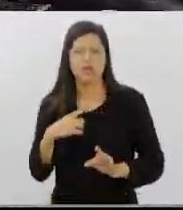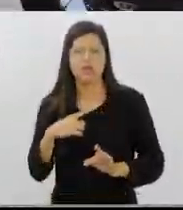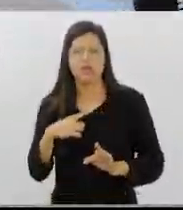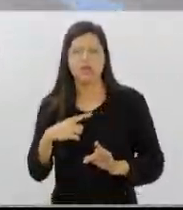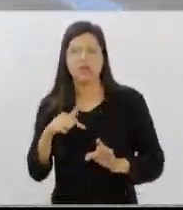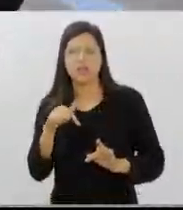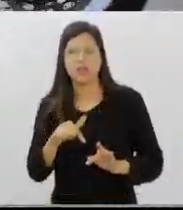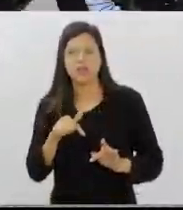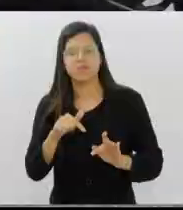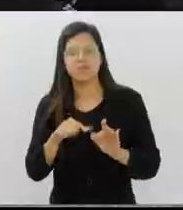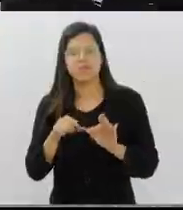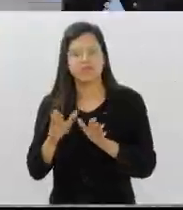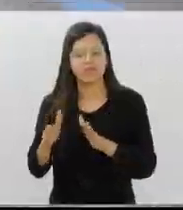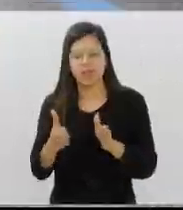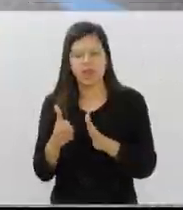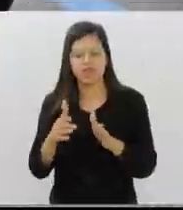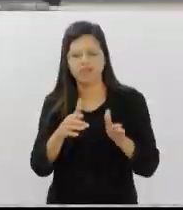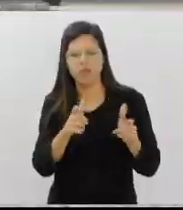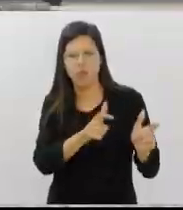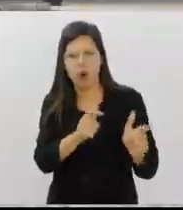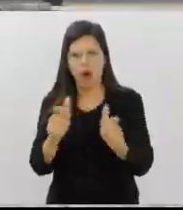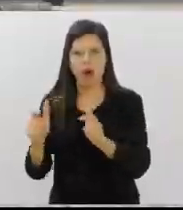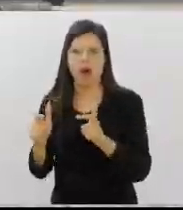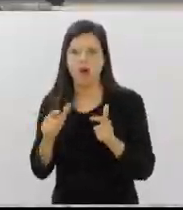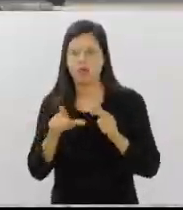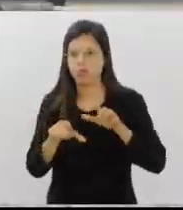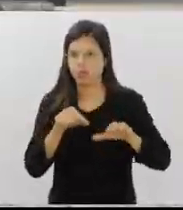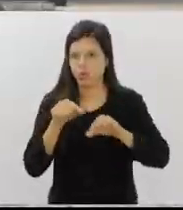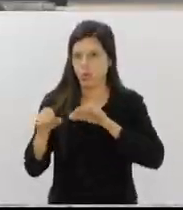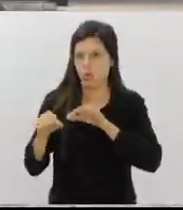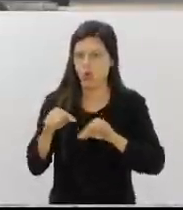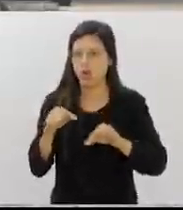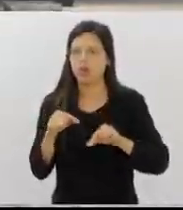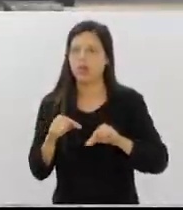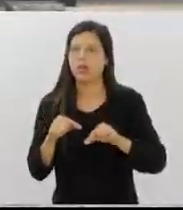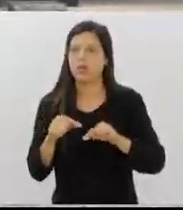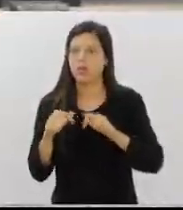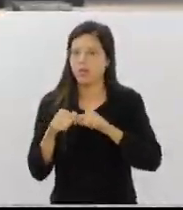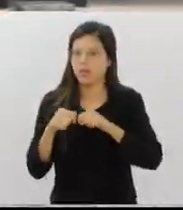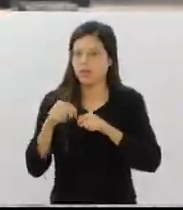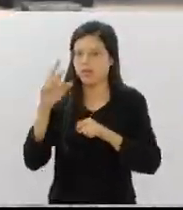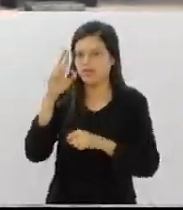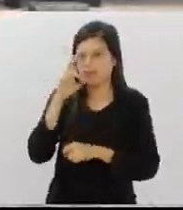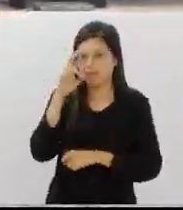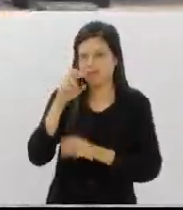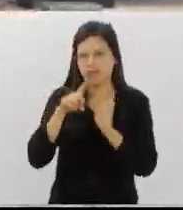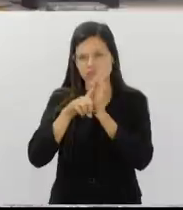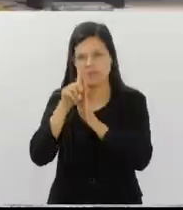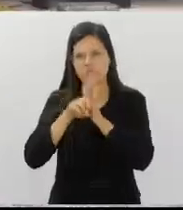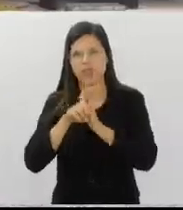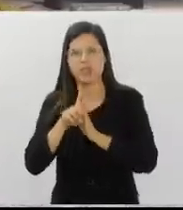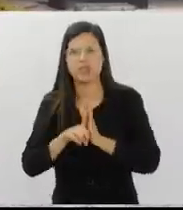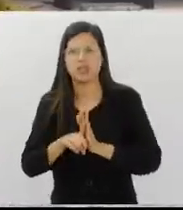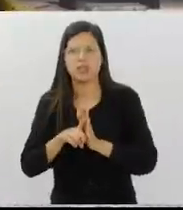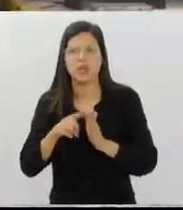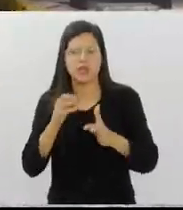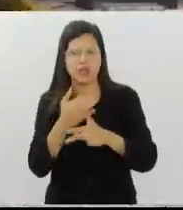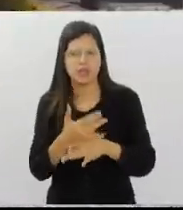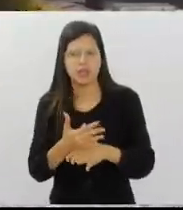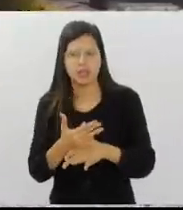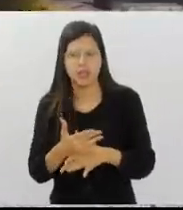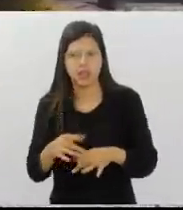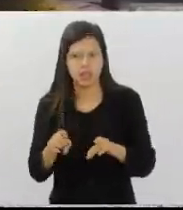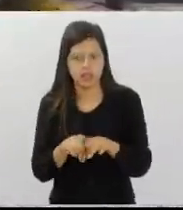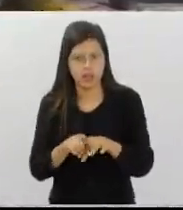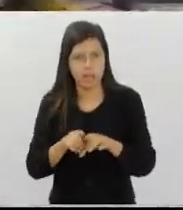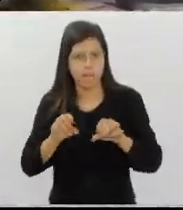leitura diária da mancha criminal. Além de realizar o patrulhamento nas áreas urbanas, as equipes de motociclistas